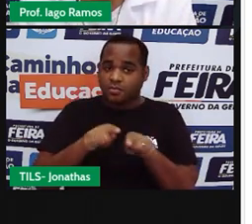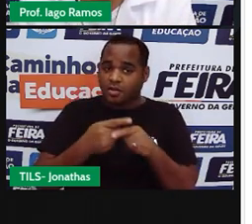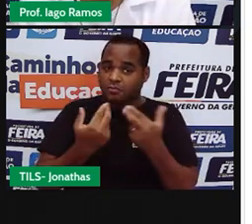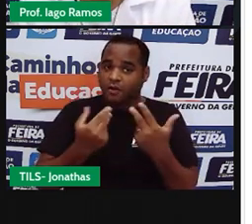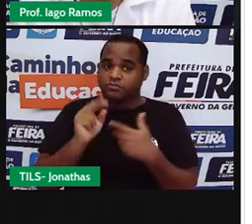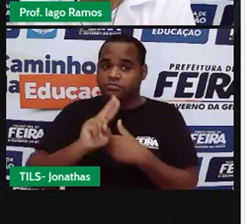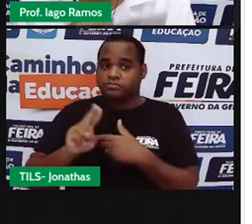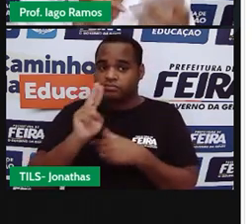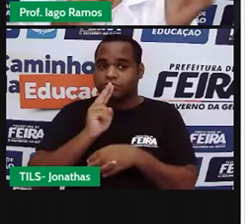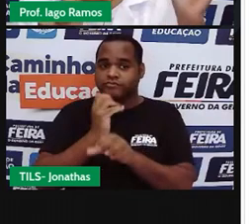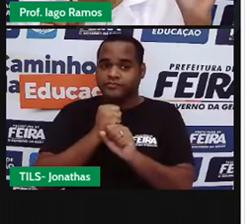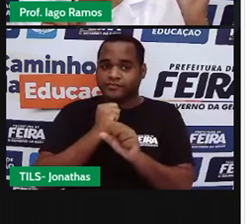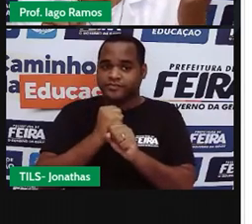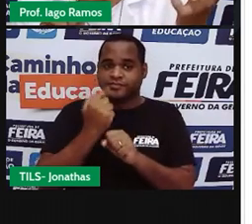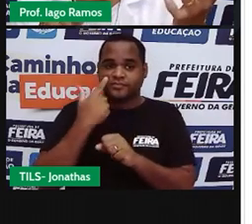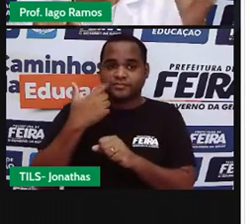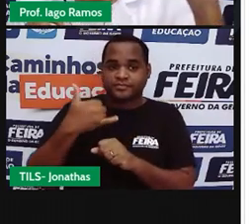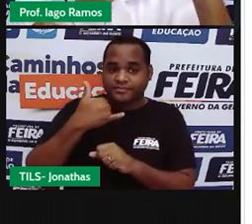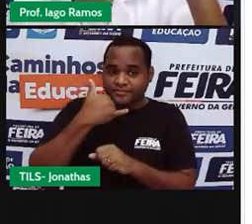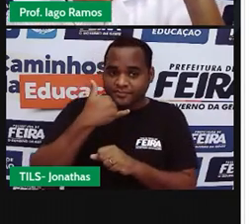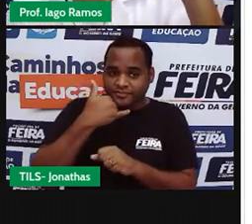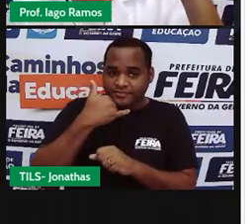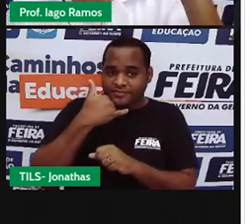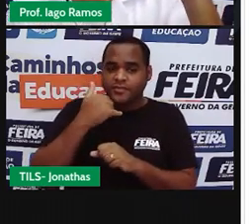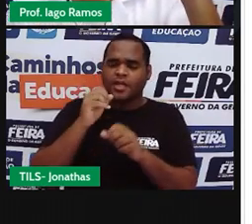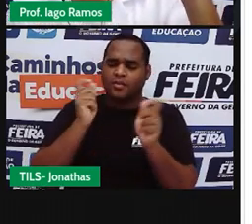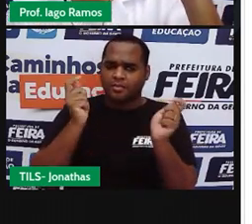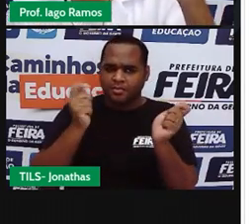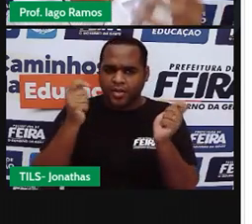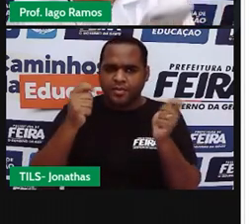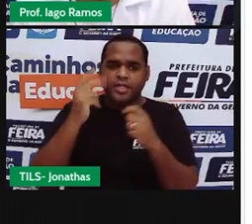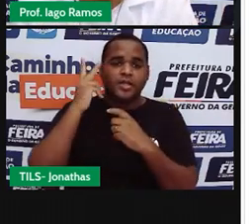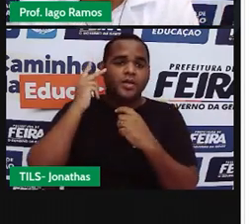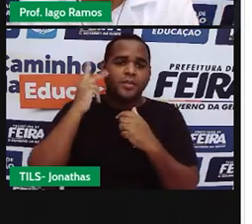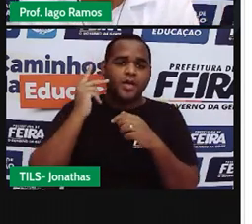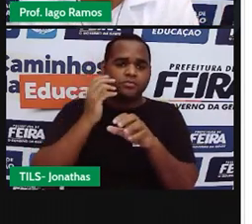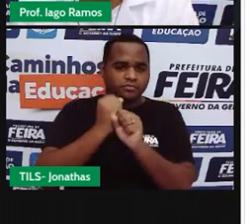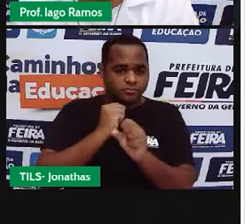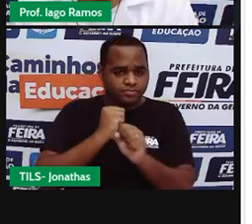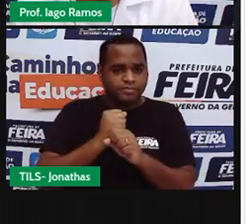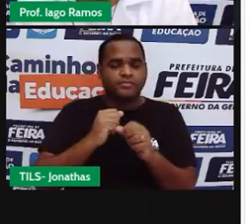agora, Você tá me vendo usar a calculadora. Não tem problema, ó. Calculadora.